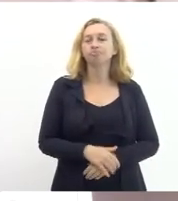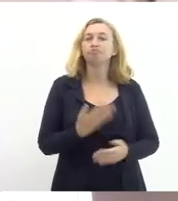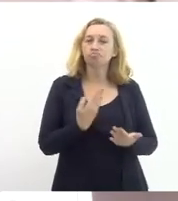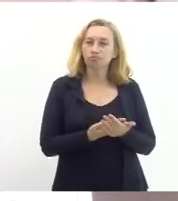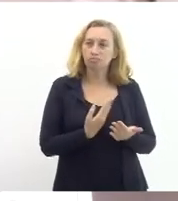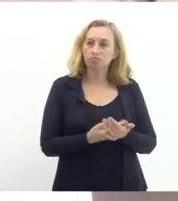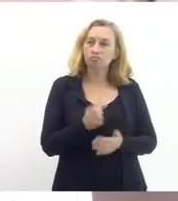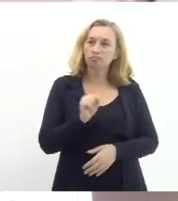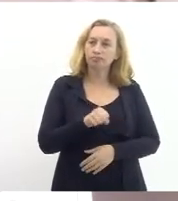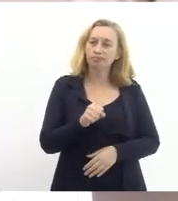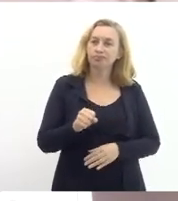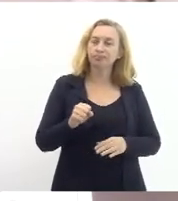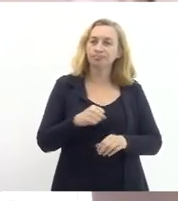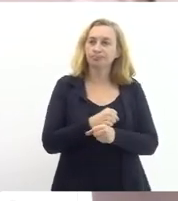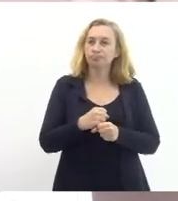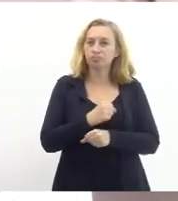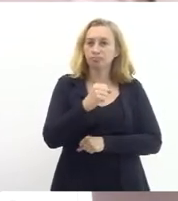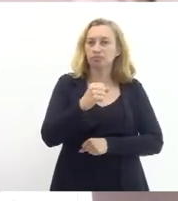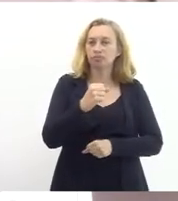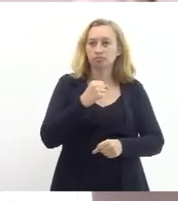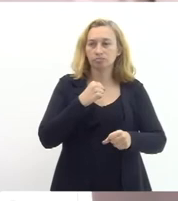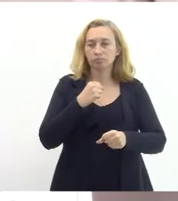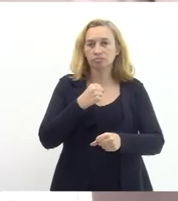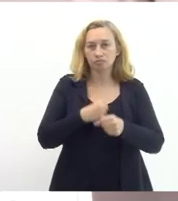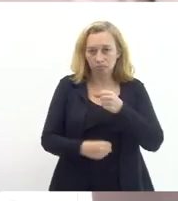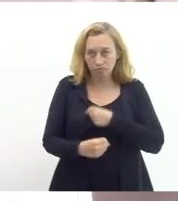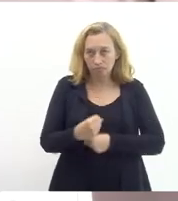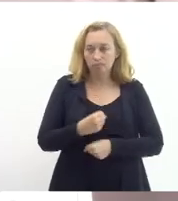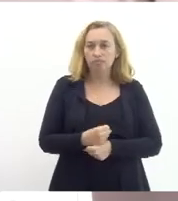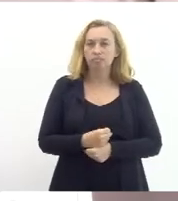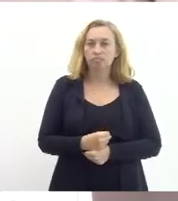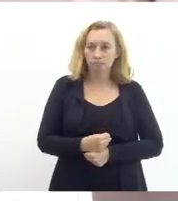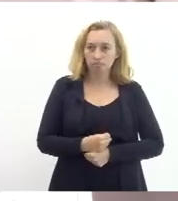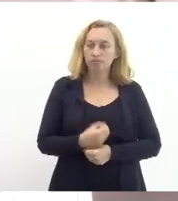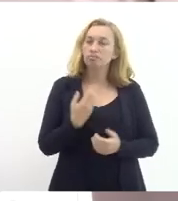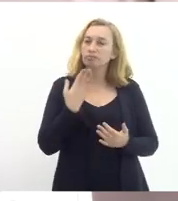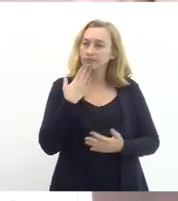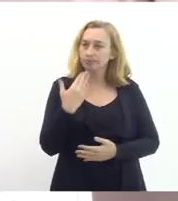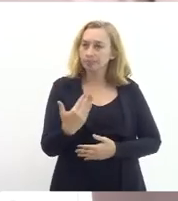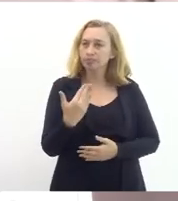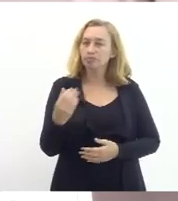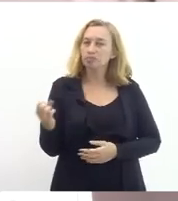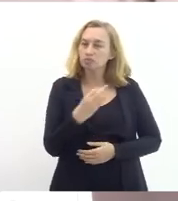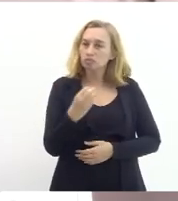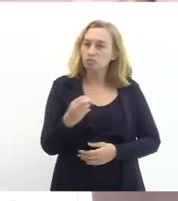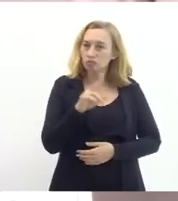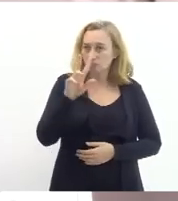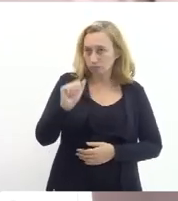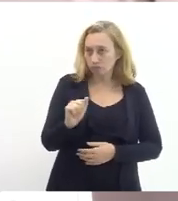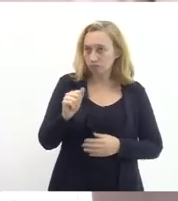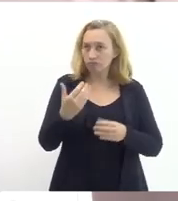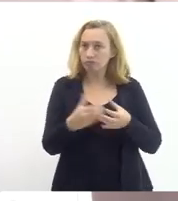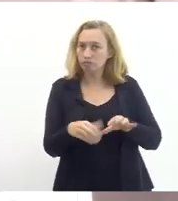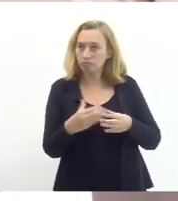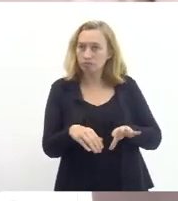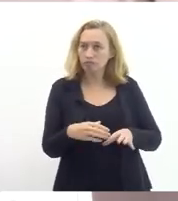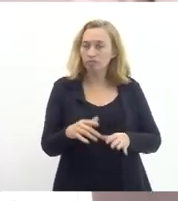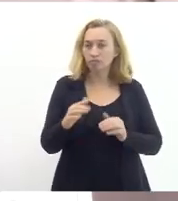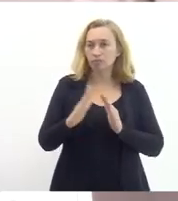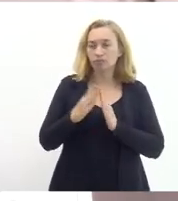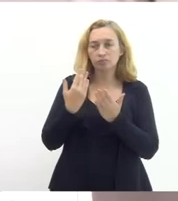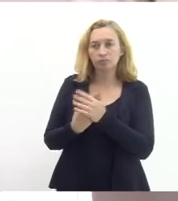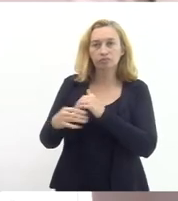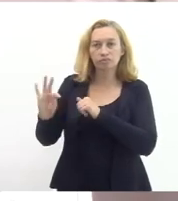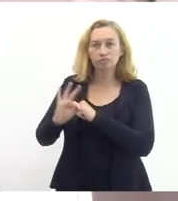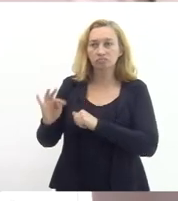estudo sim no ano passado a Faietec fez um estudo e solicitamos novas vagas para concursos públicos a Faietec não tem a